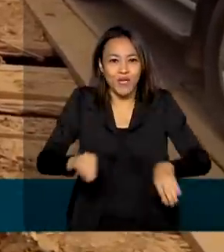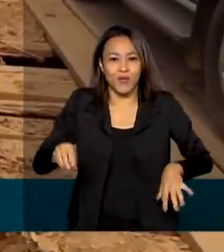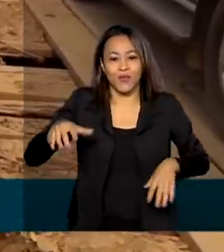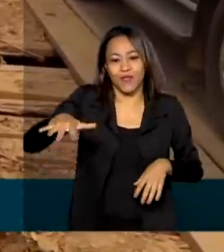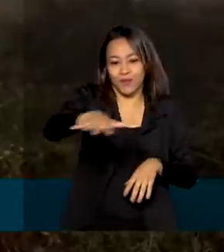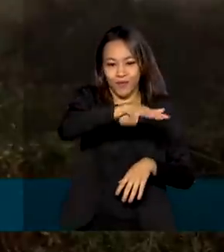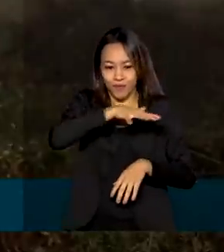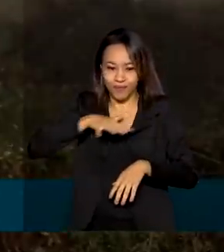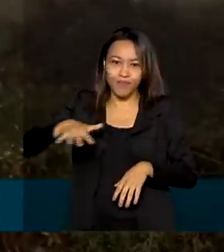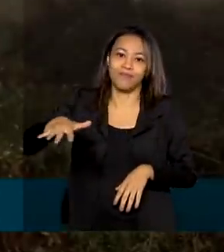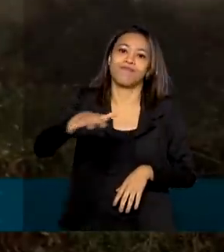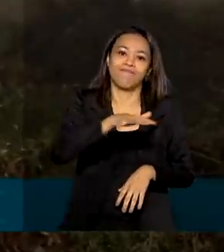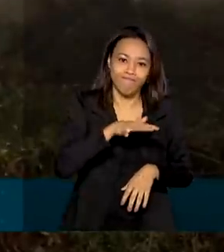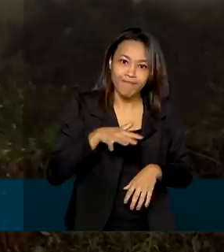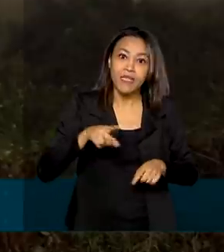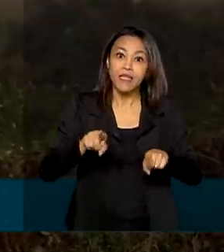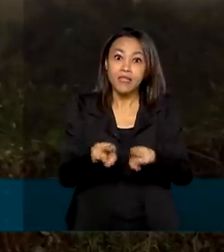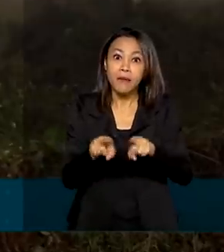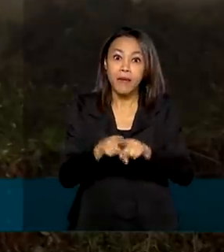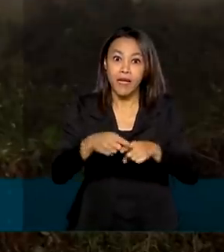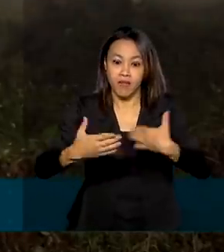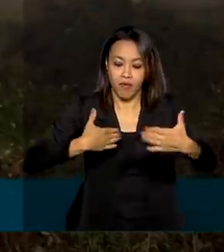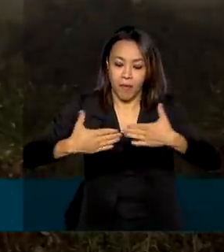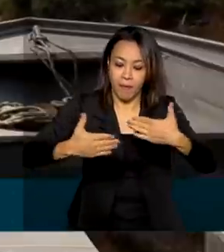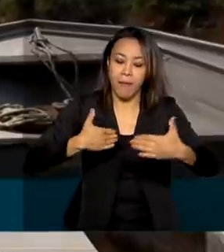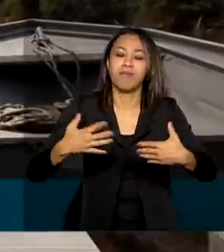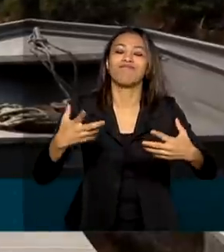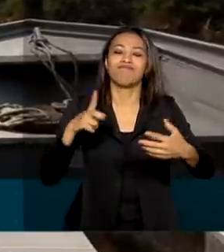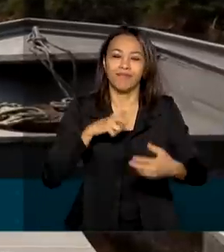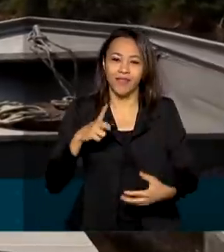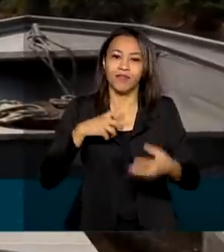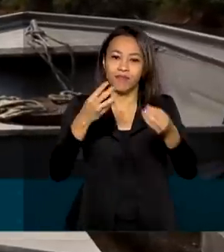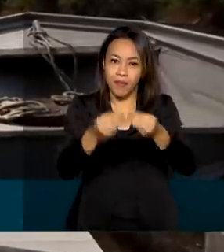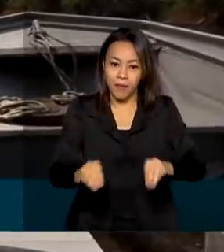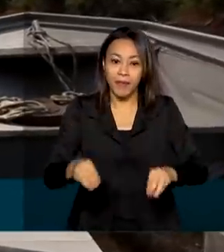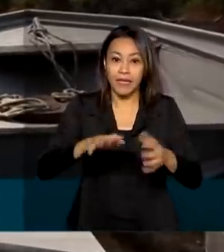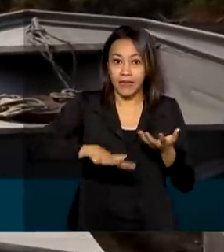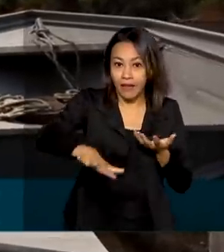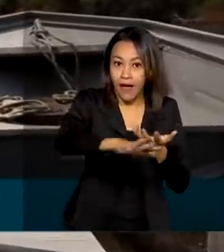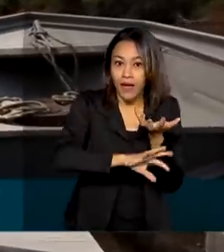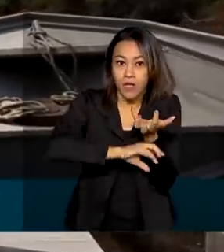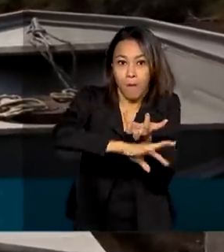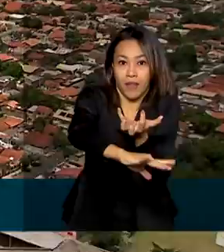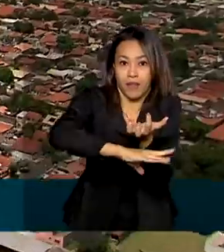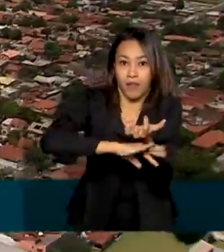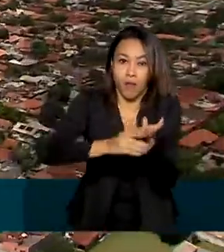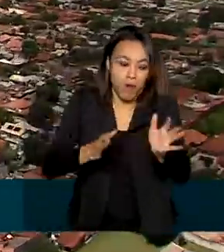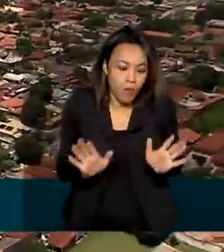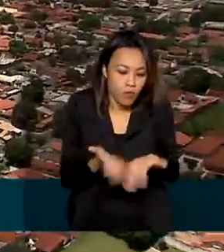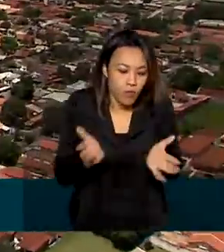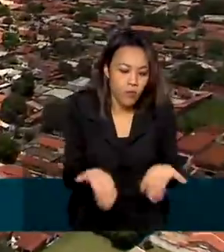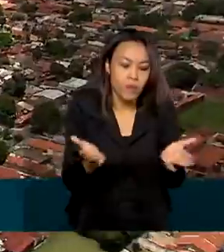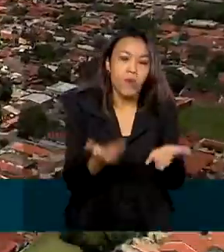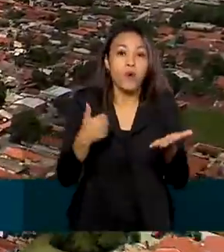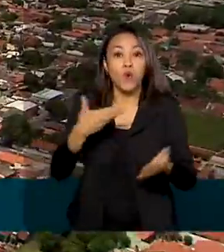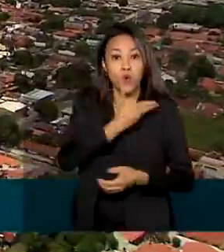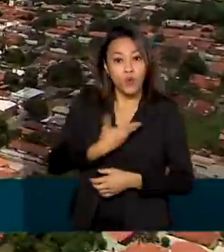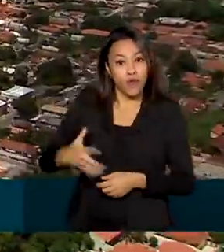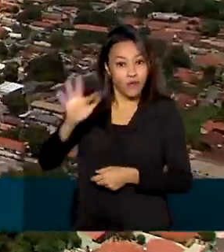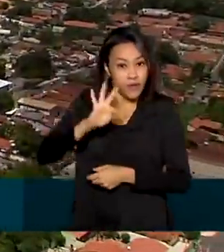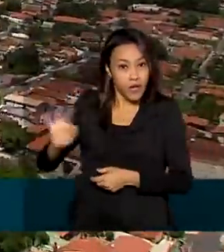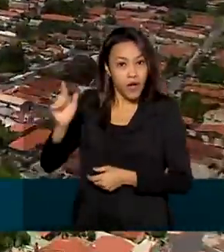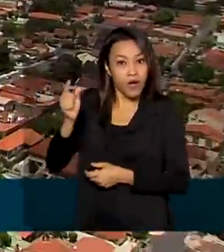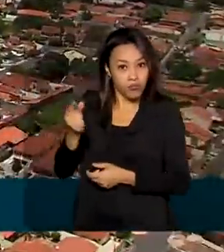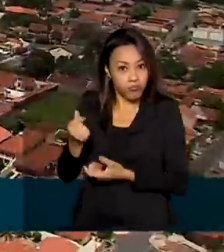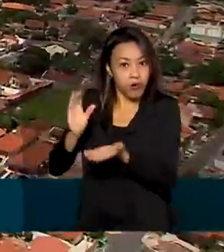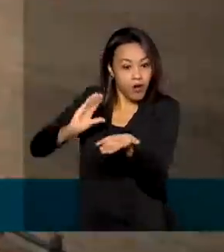ecossistema e atividade econômica do Pantanal. Para impulsionar o crescimento na região, o governo federal liberou